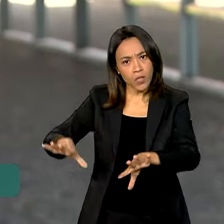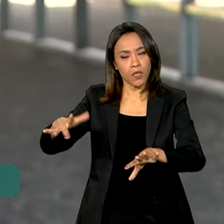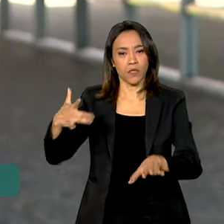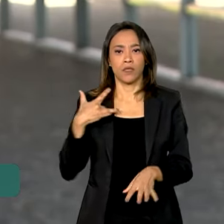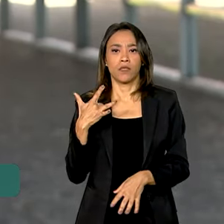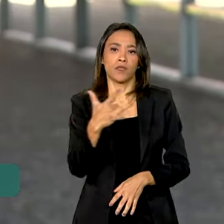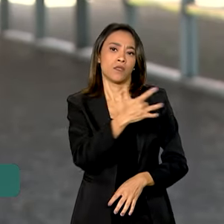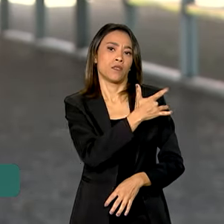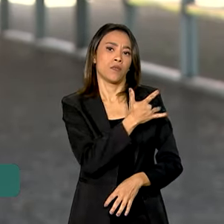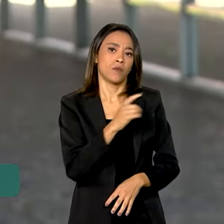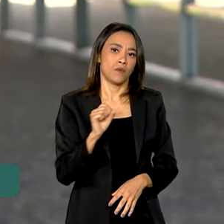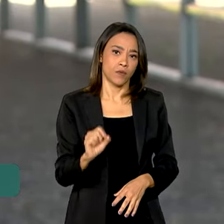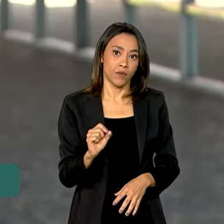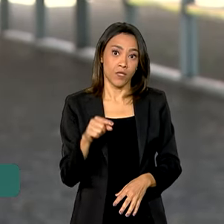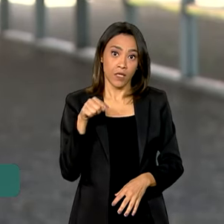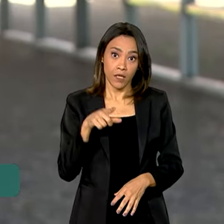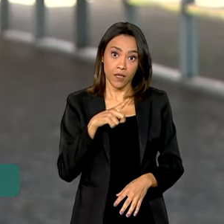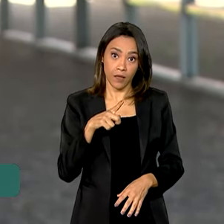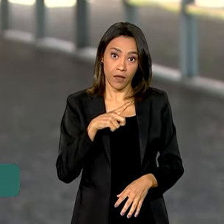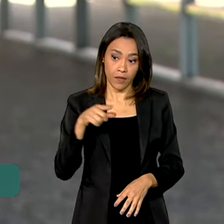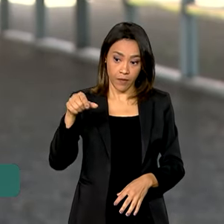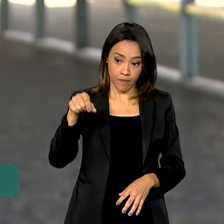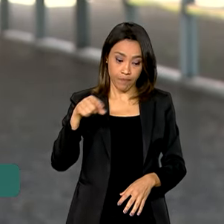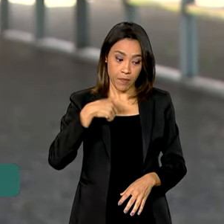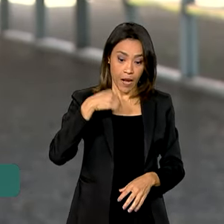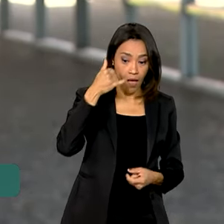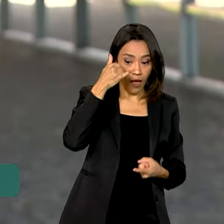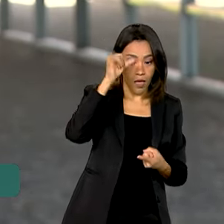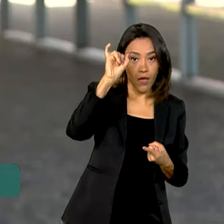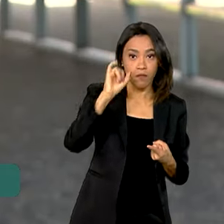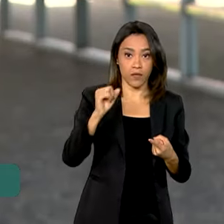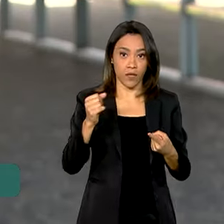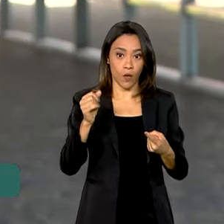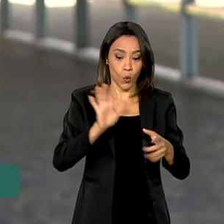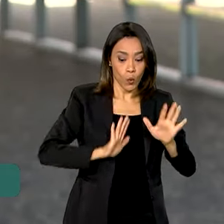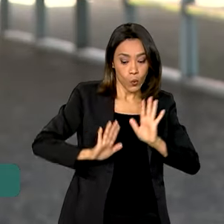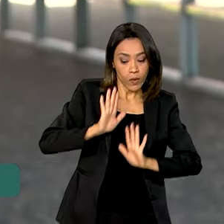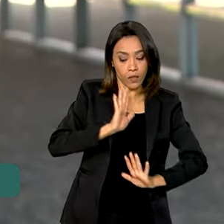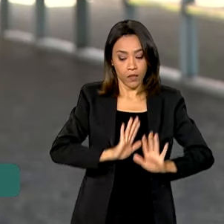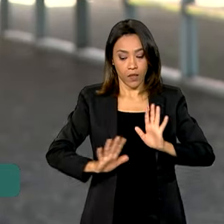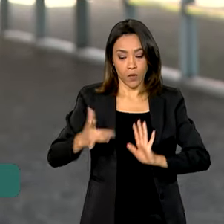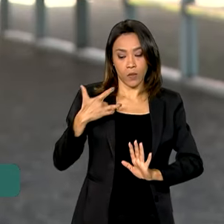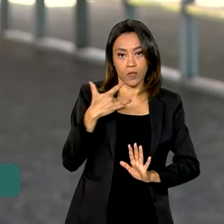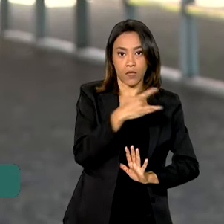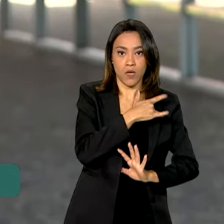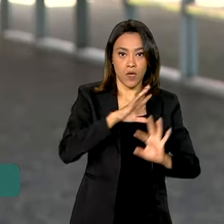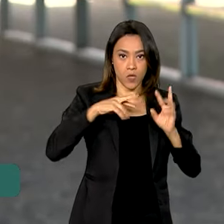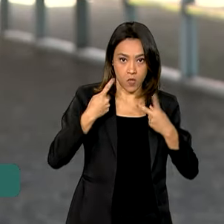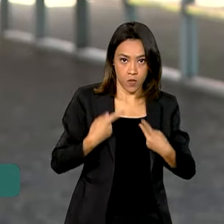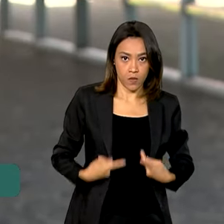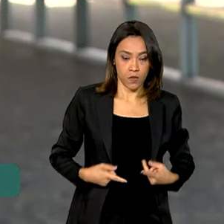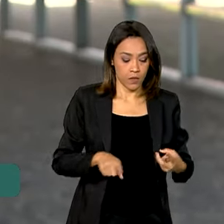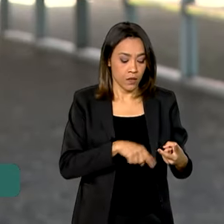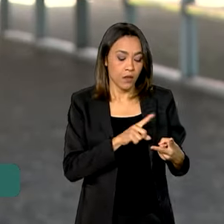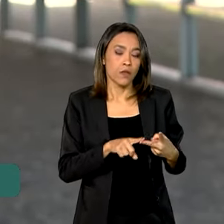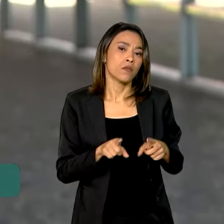seja integrativa, que ligue tanto a prevenção, o cuidado com a saúde humana, mas também leva em conta